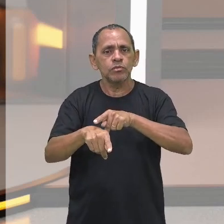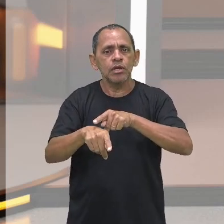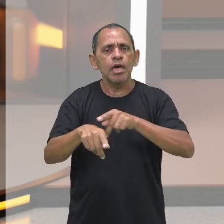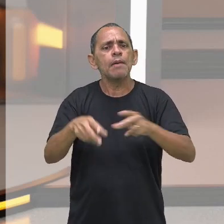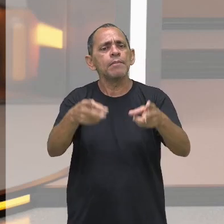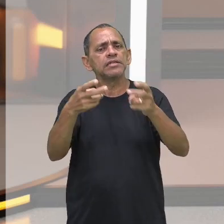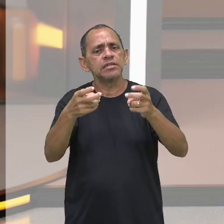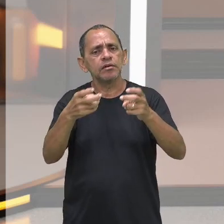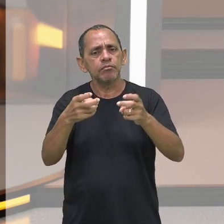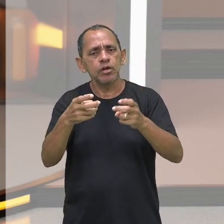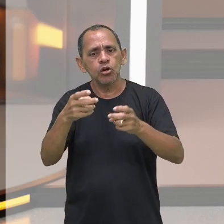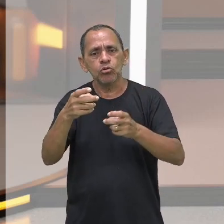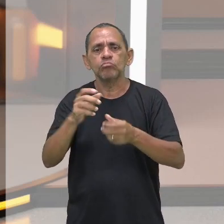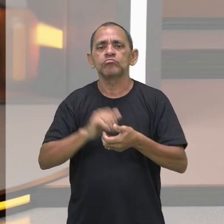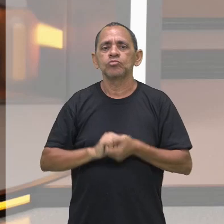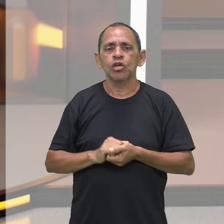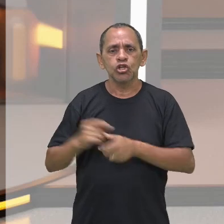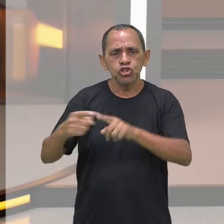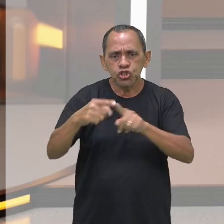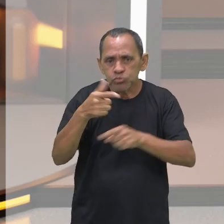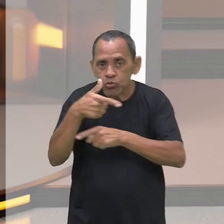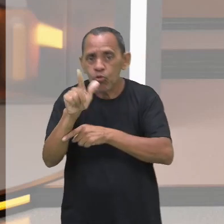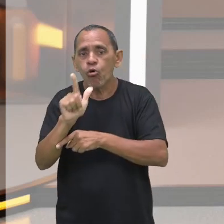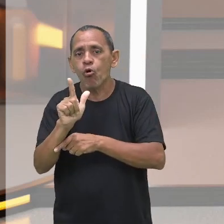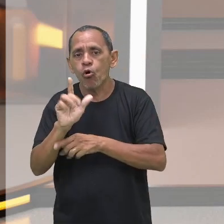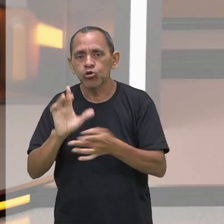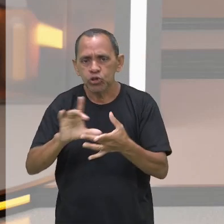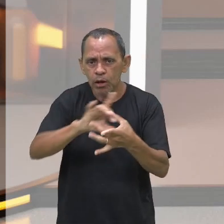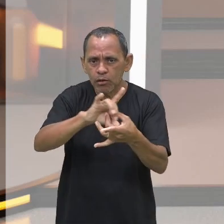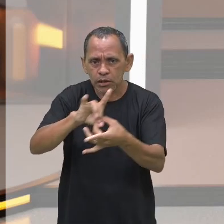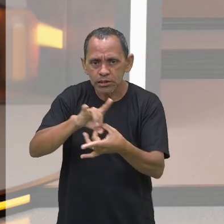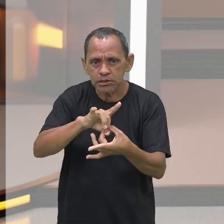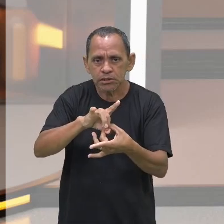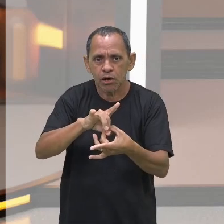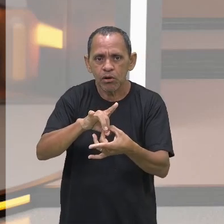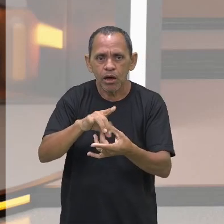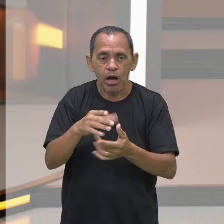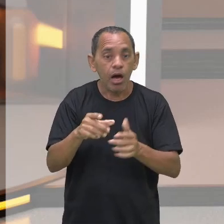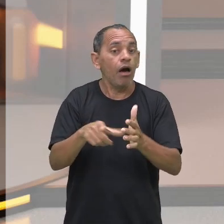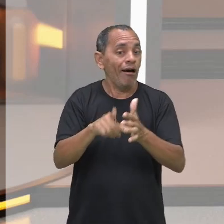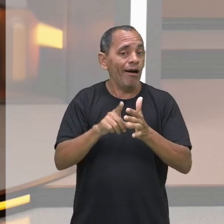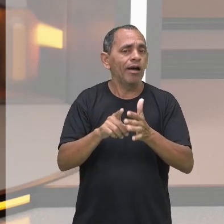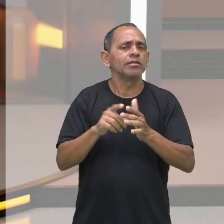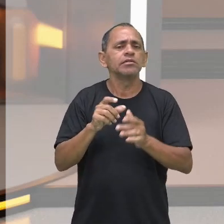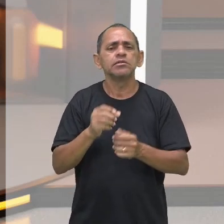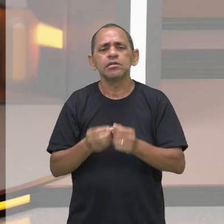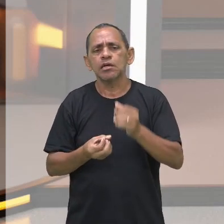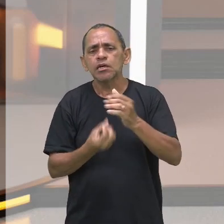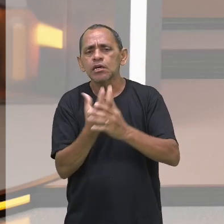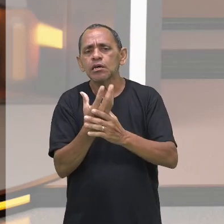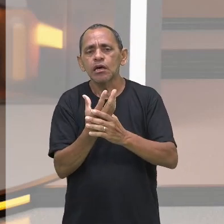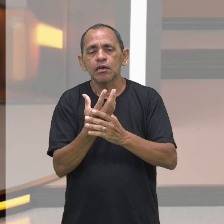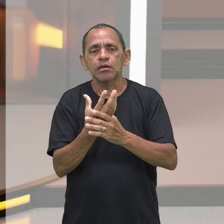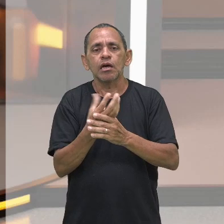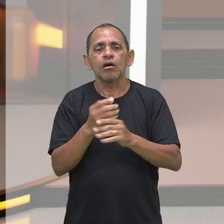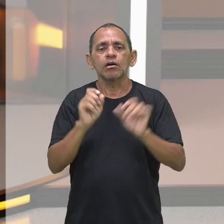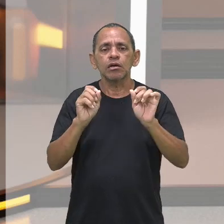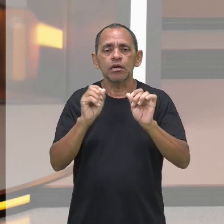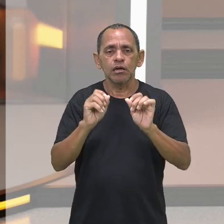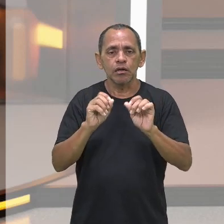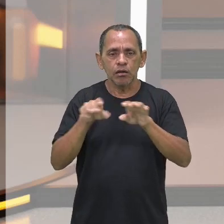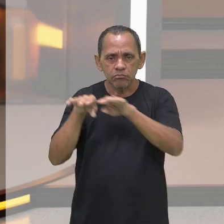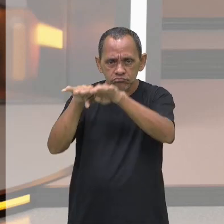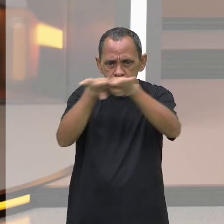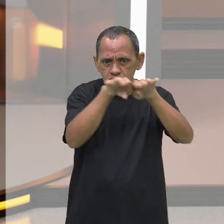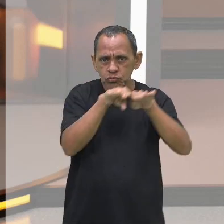efeito da globalização. No primeiro momento, eles queriam homogeneizar todo mundo. Mas viram que não